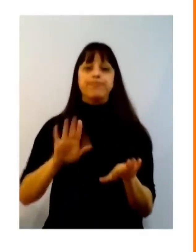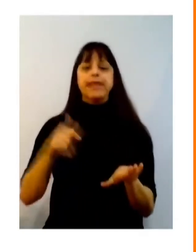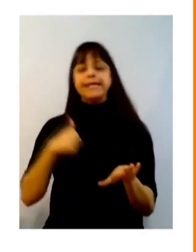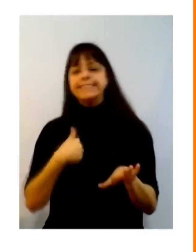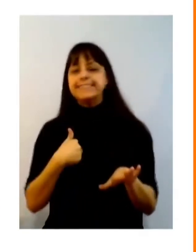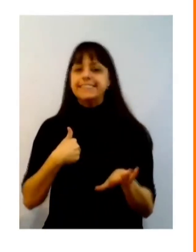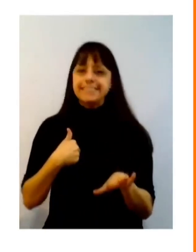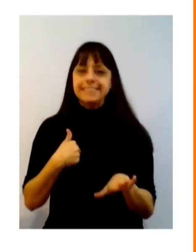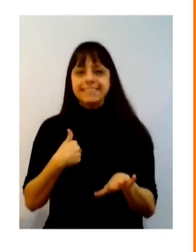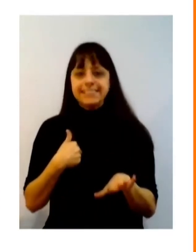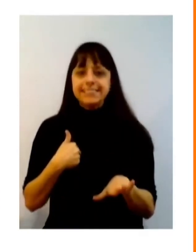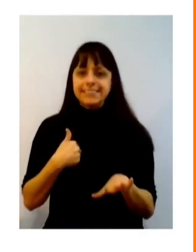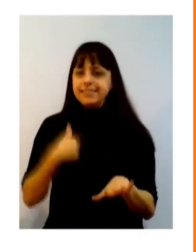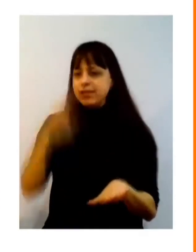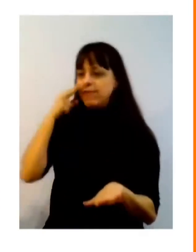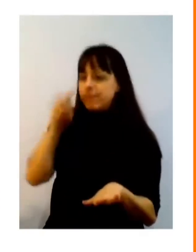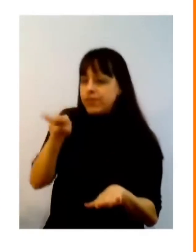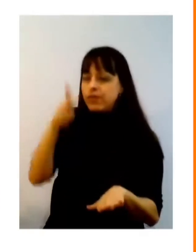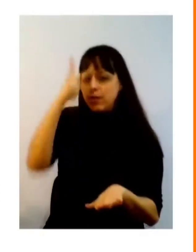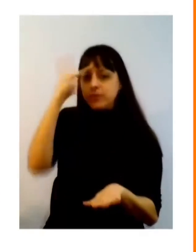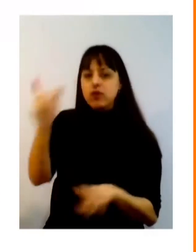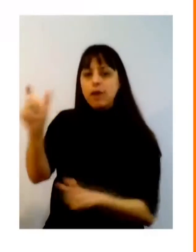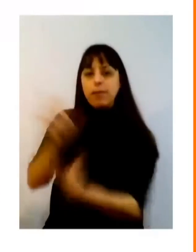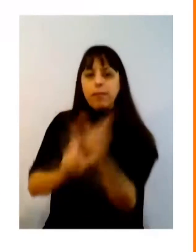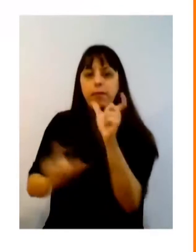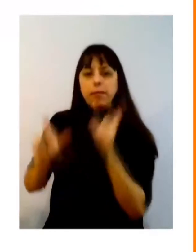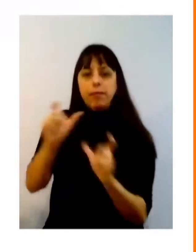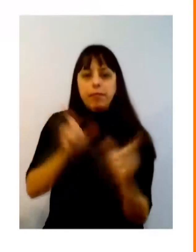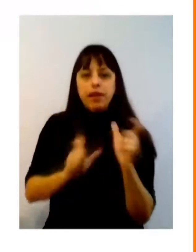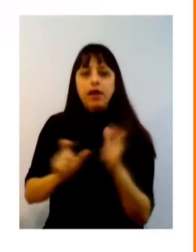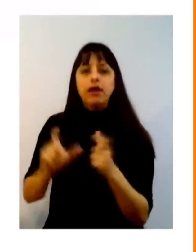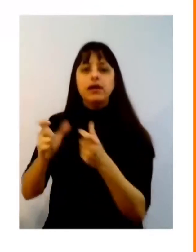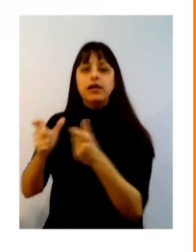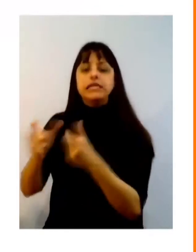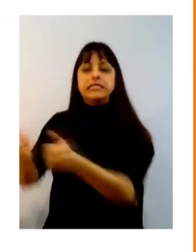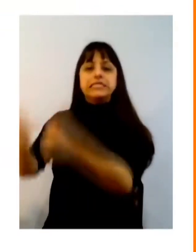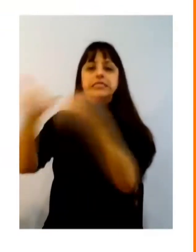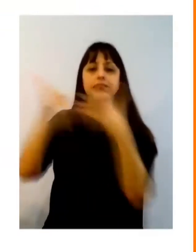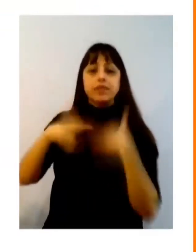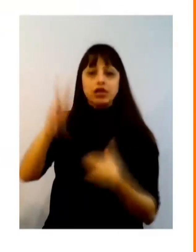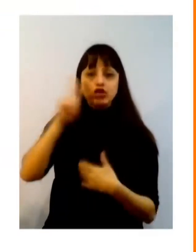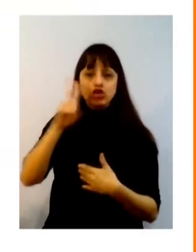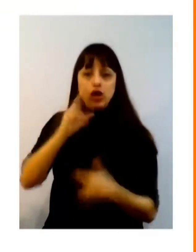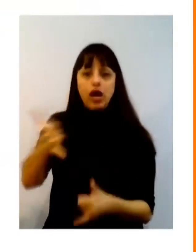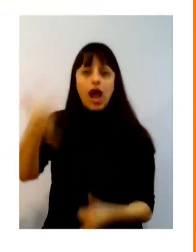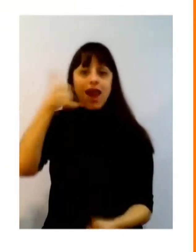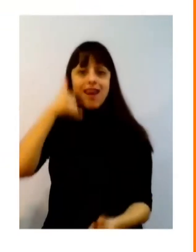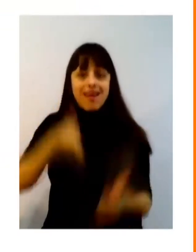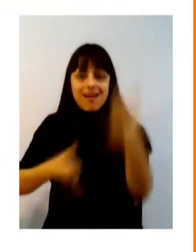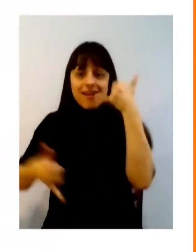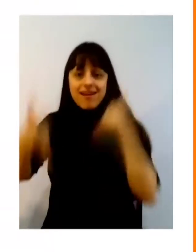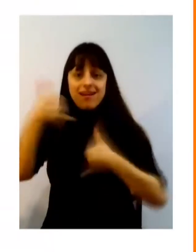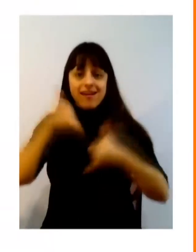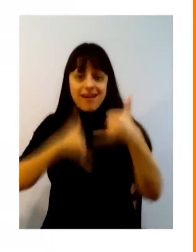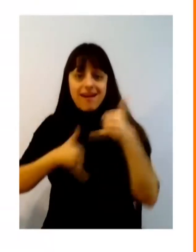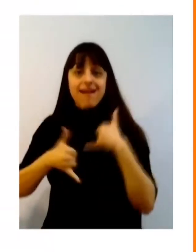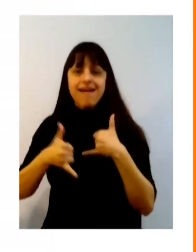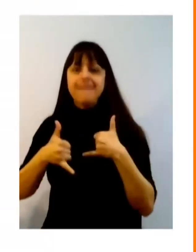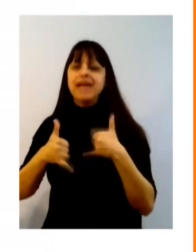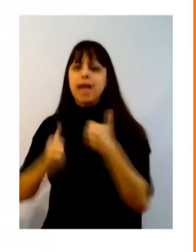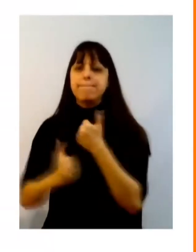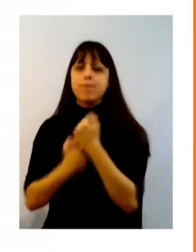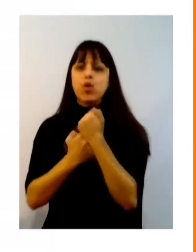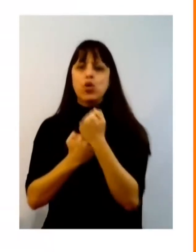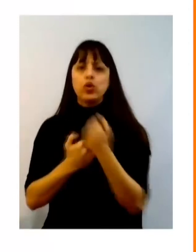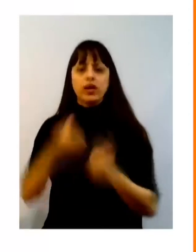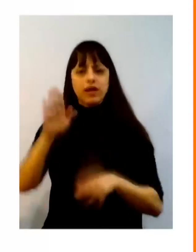vinha os depoimentos vinha as histórias vinha as ligações vinha as pessoas falando cara às vezes eu encontro pessoas